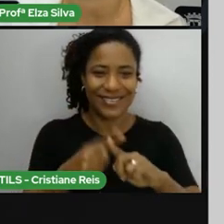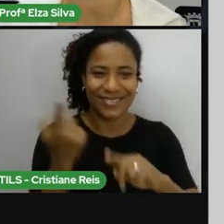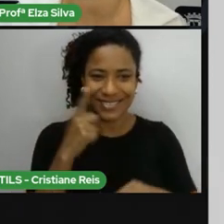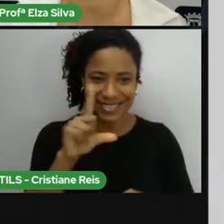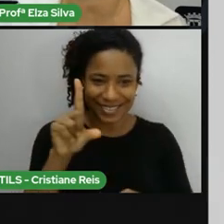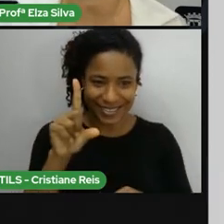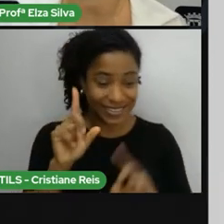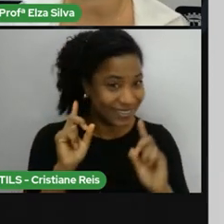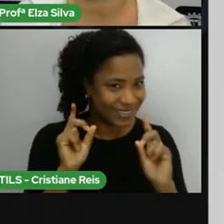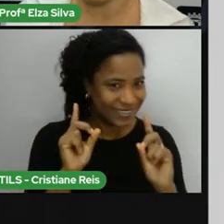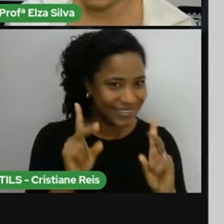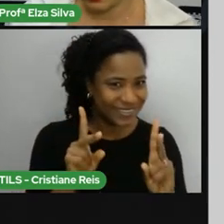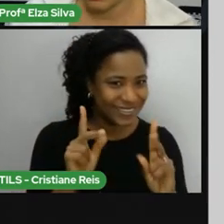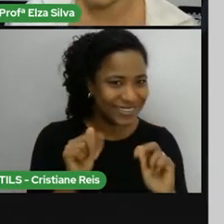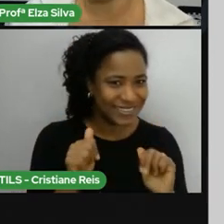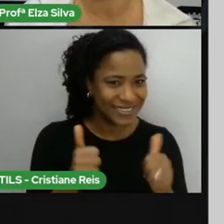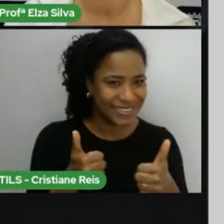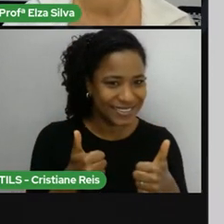Ok?